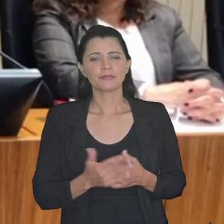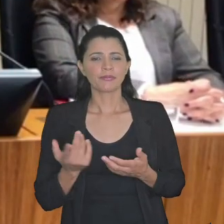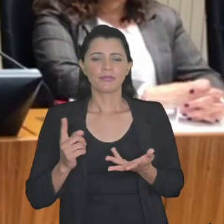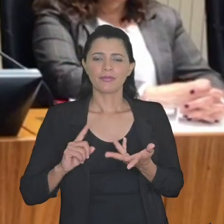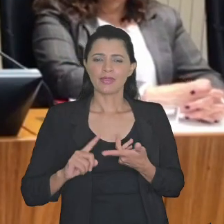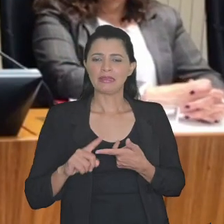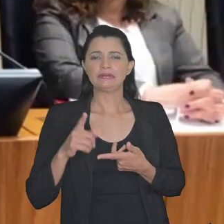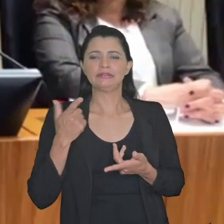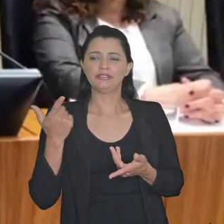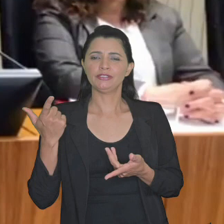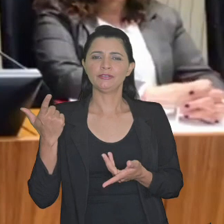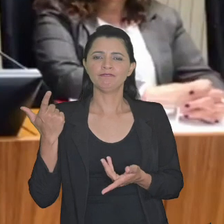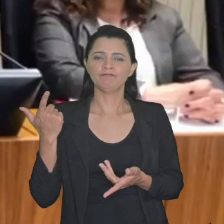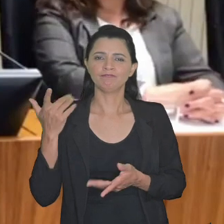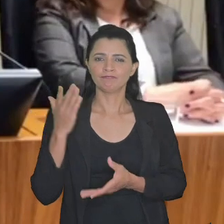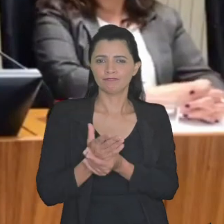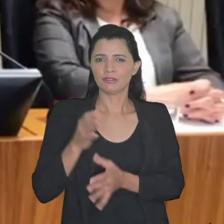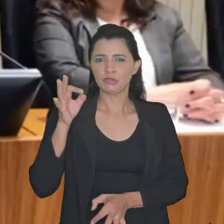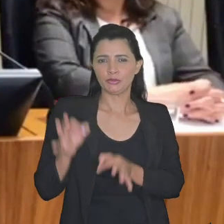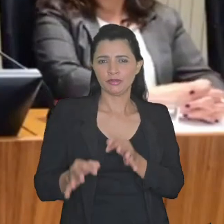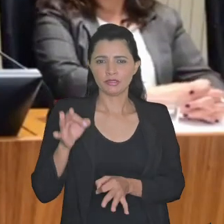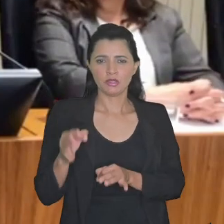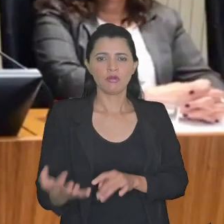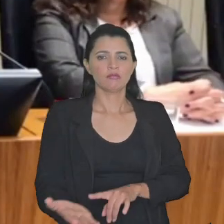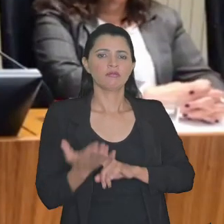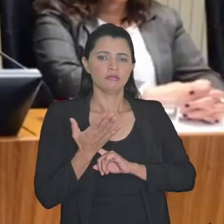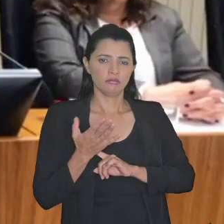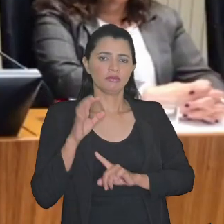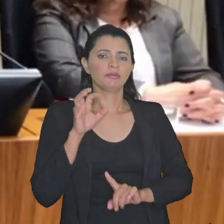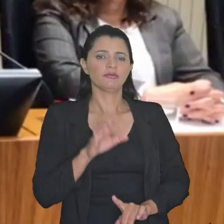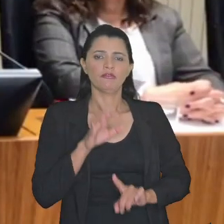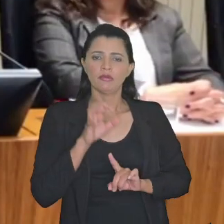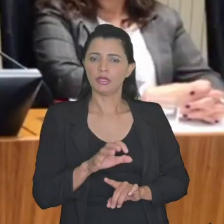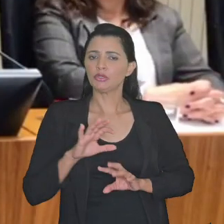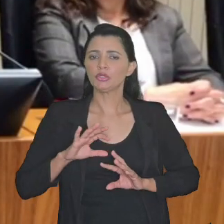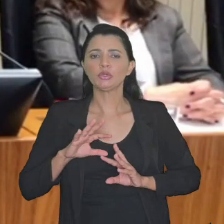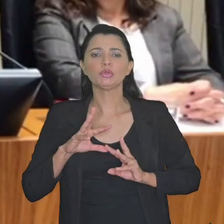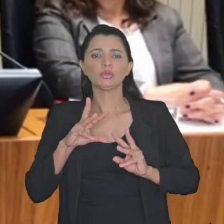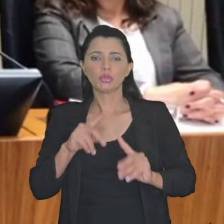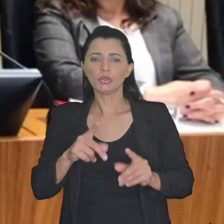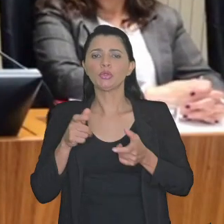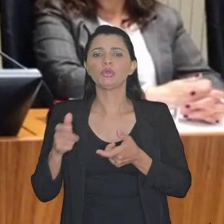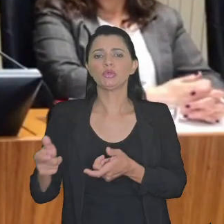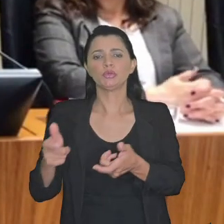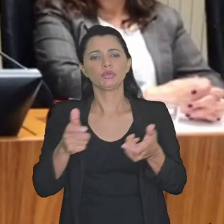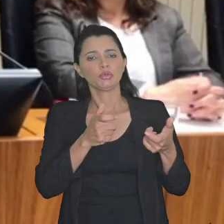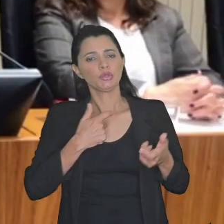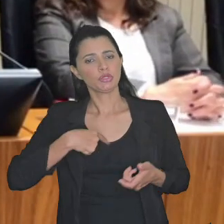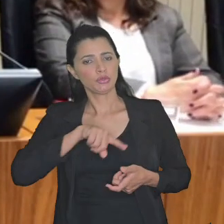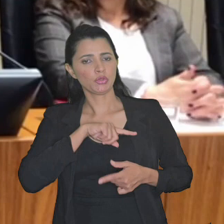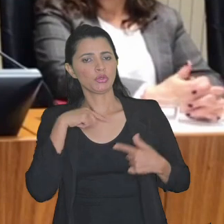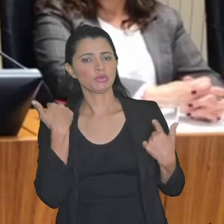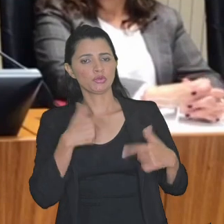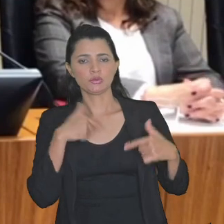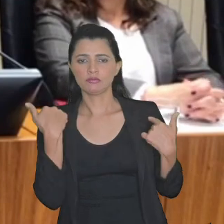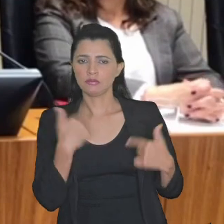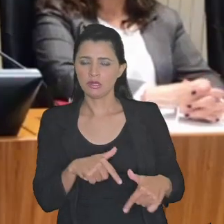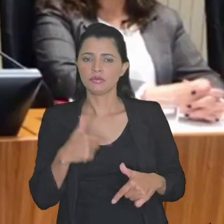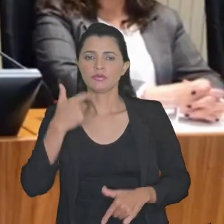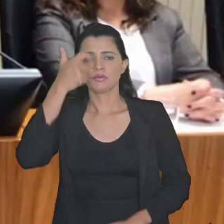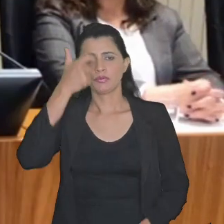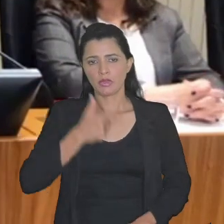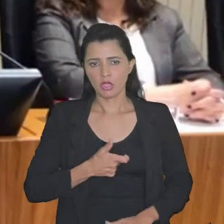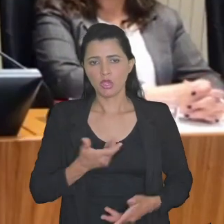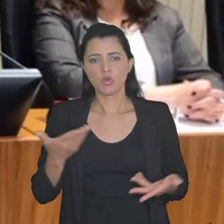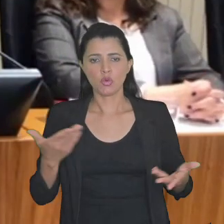esse excesso de judicialização eles refletem em todos os campos da nossa